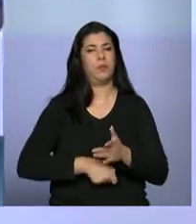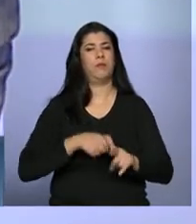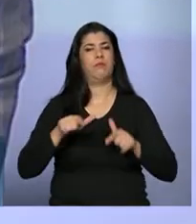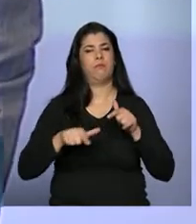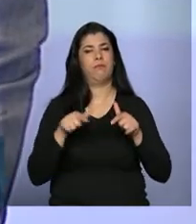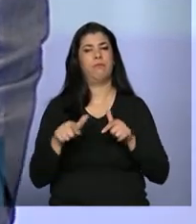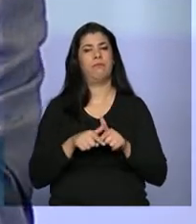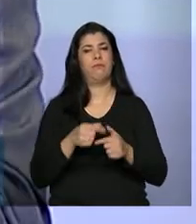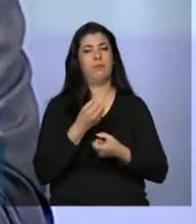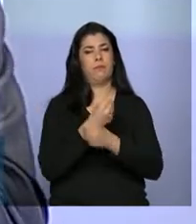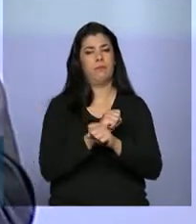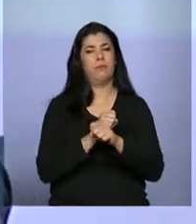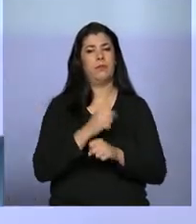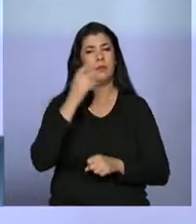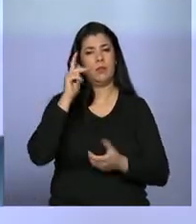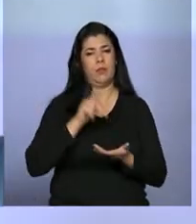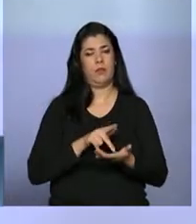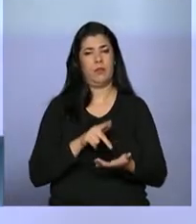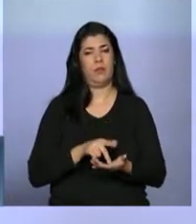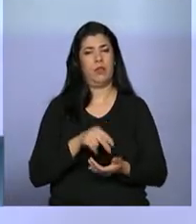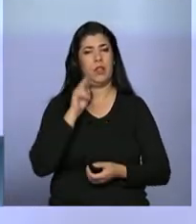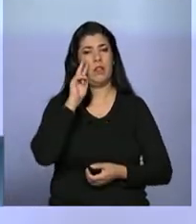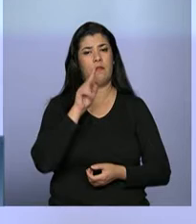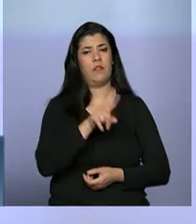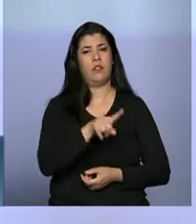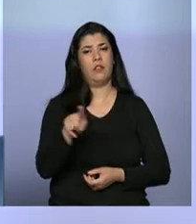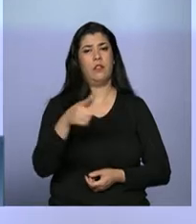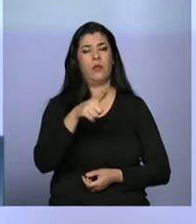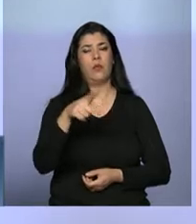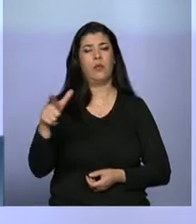a representação do Conatrai, ver Judite ali,